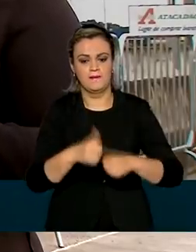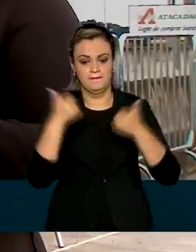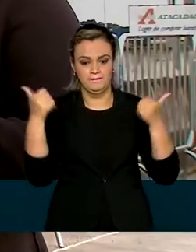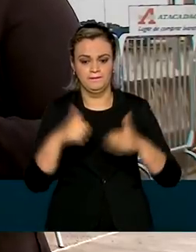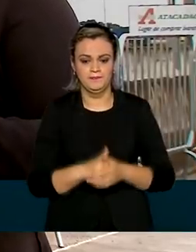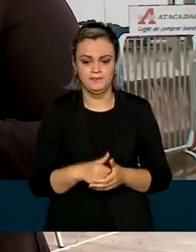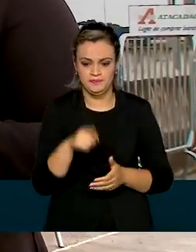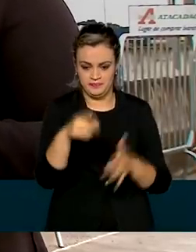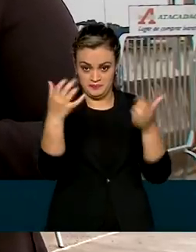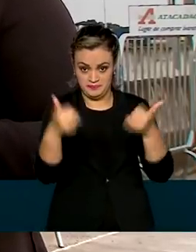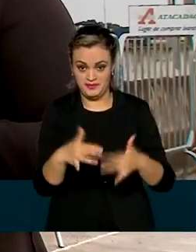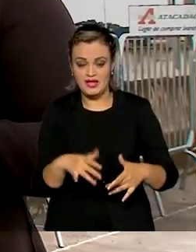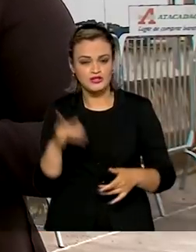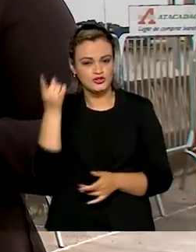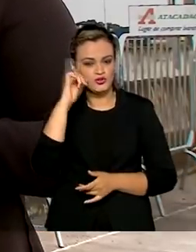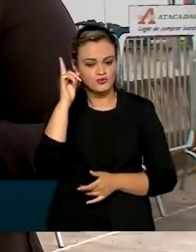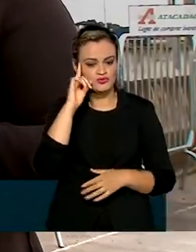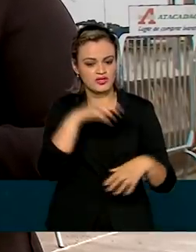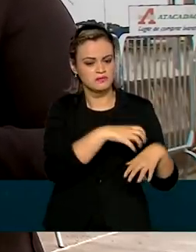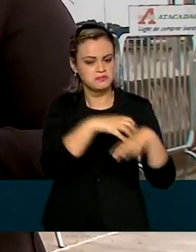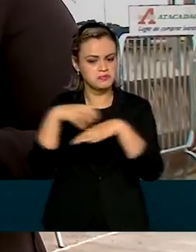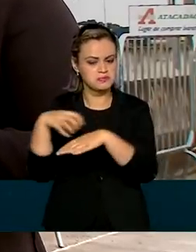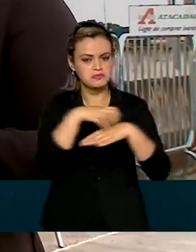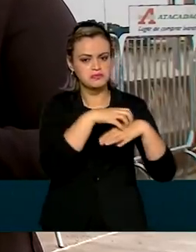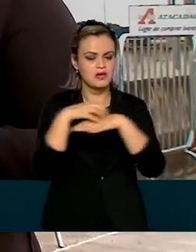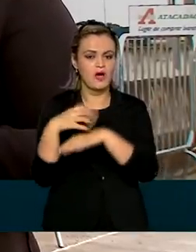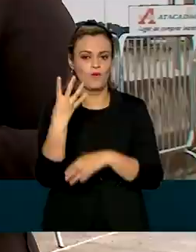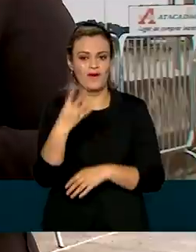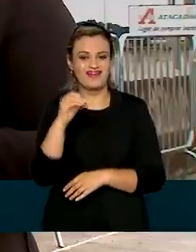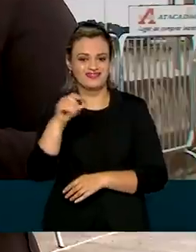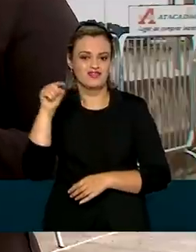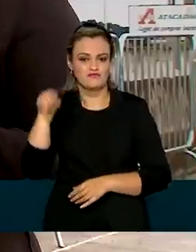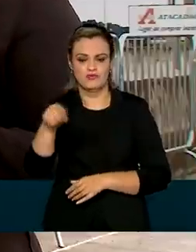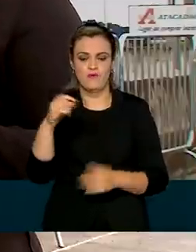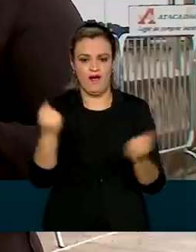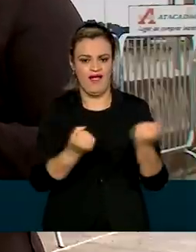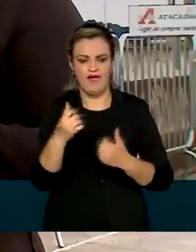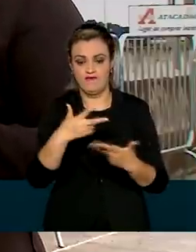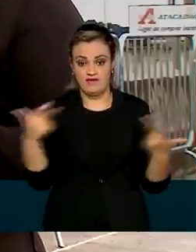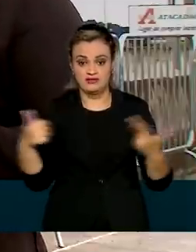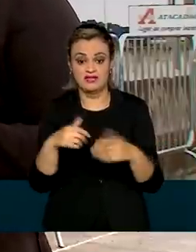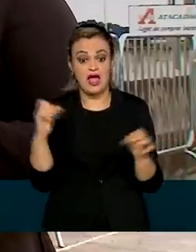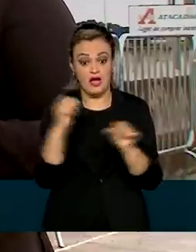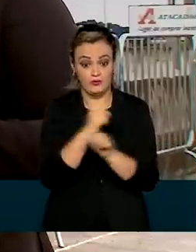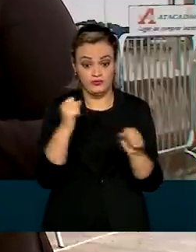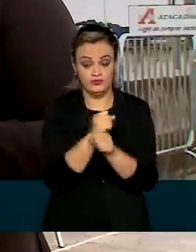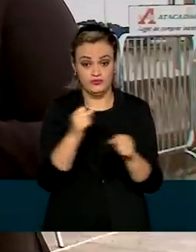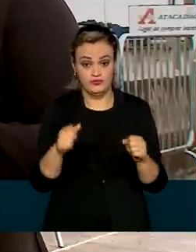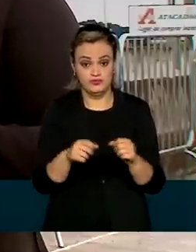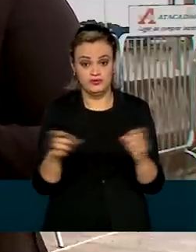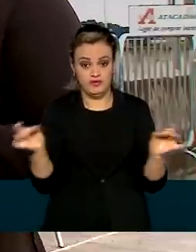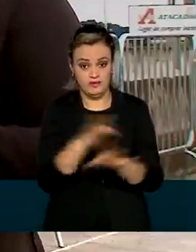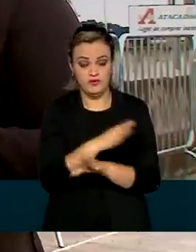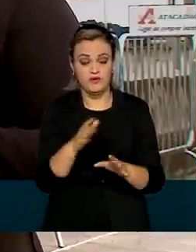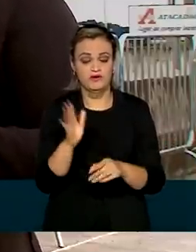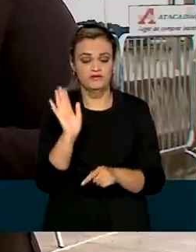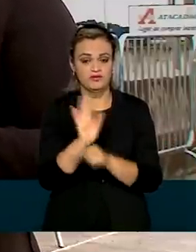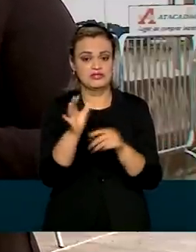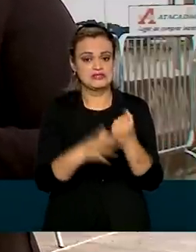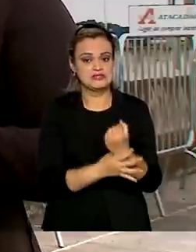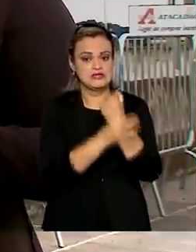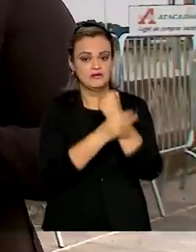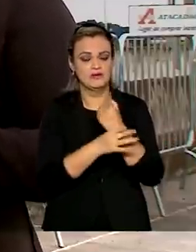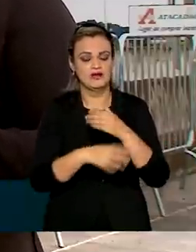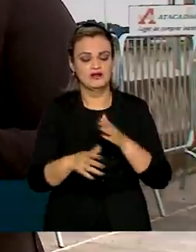aqui passam, em média, todos os dias, cerca de 40 mil veículos. A obra vai trazer fluidez e segurança para uma das